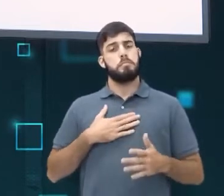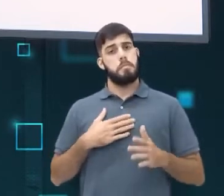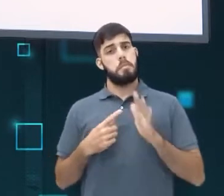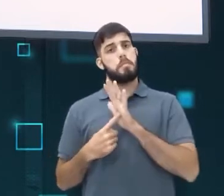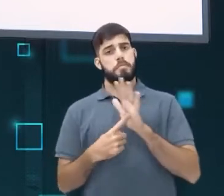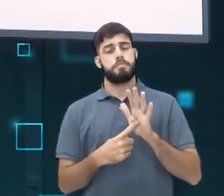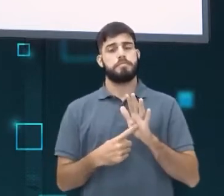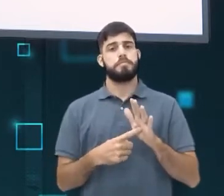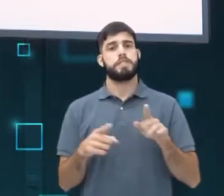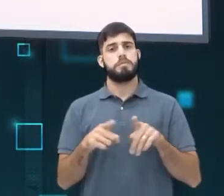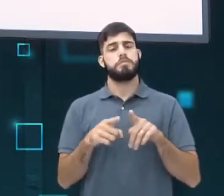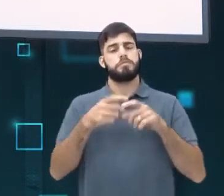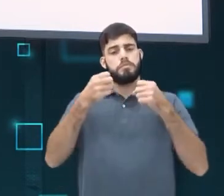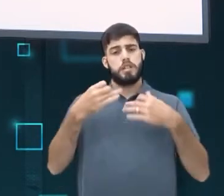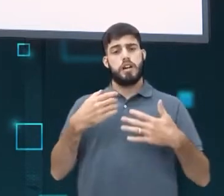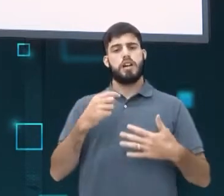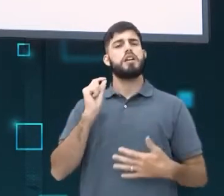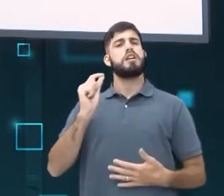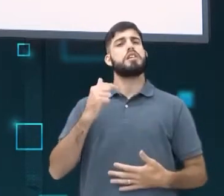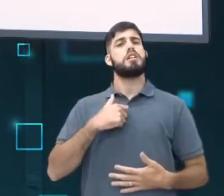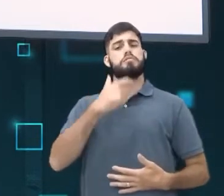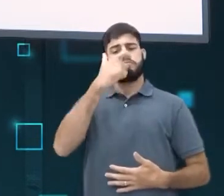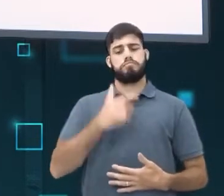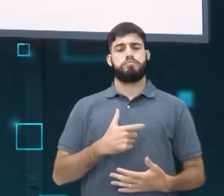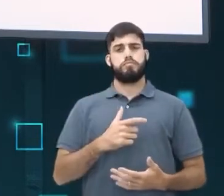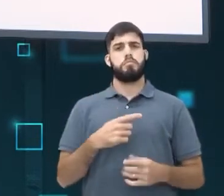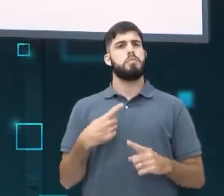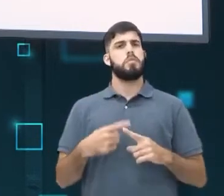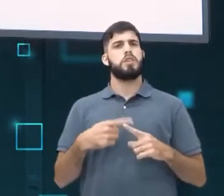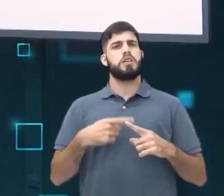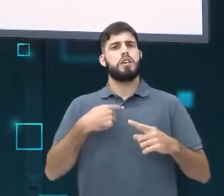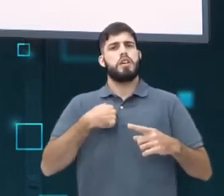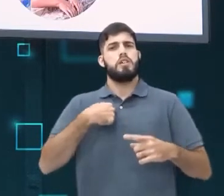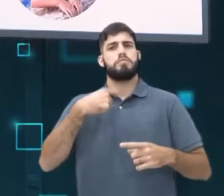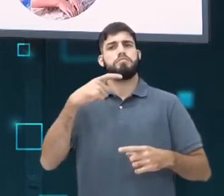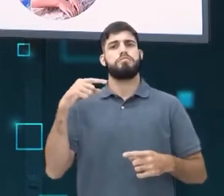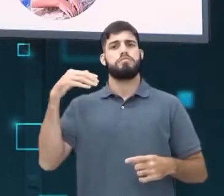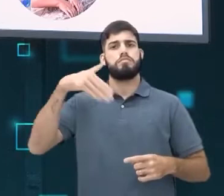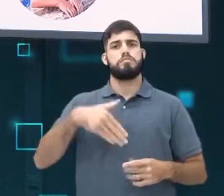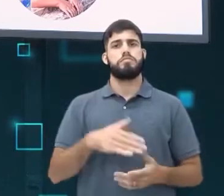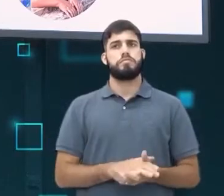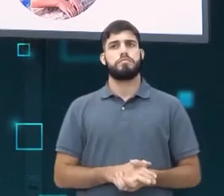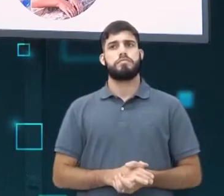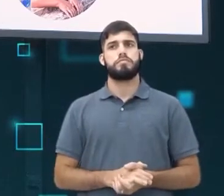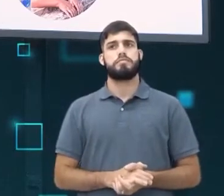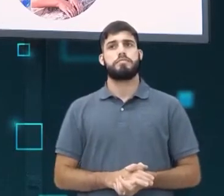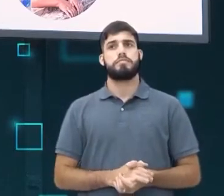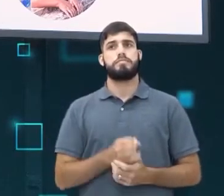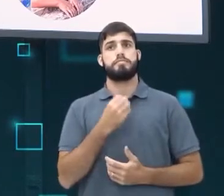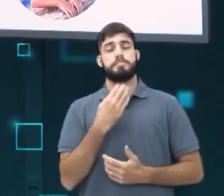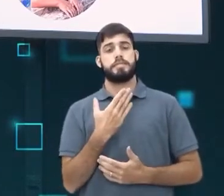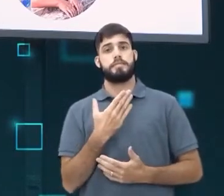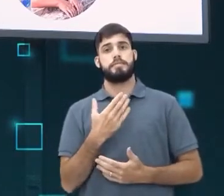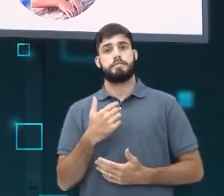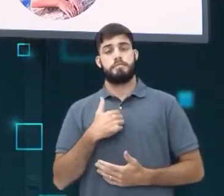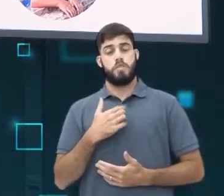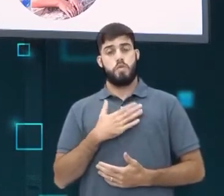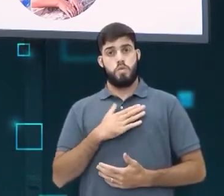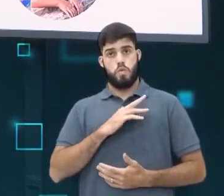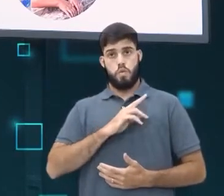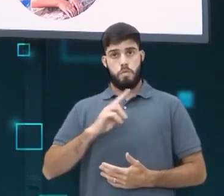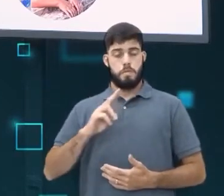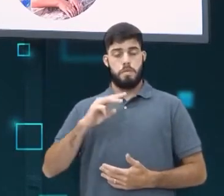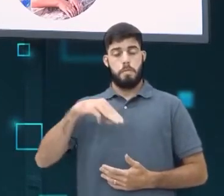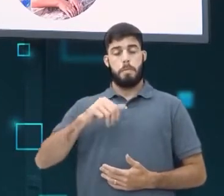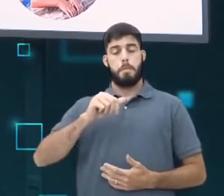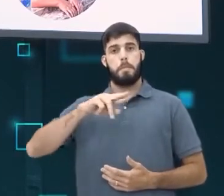e poder também explicar por que eu estou aqui para falar sobre isso. Bem, como eu disse, me chamo Marina,